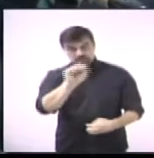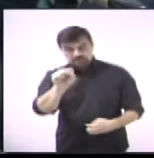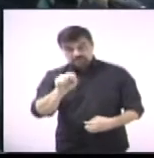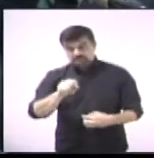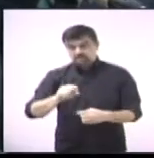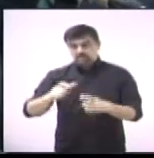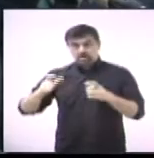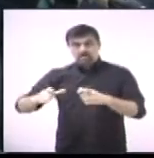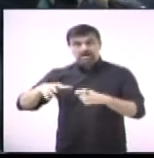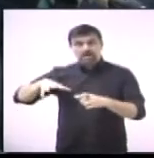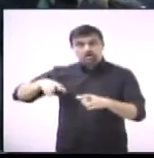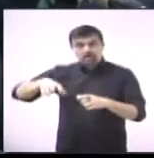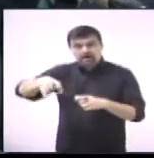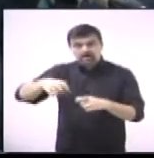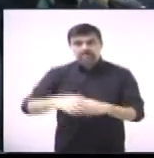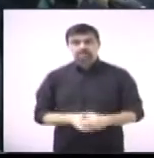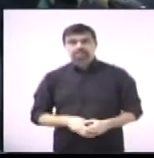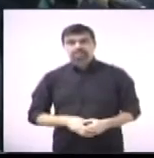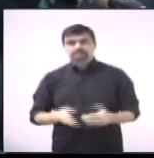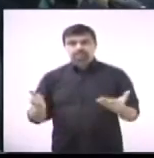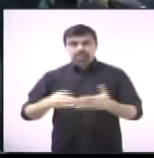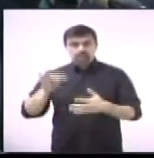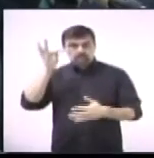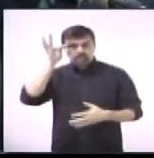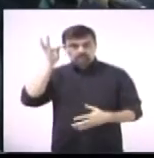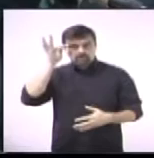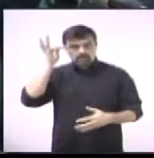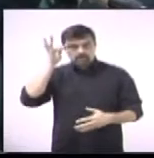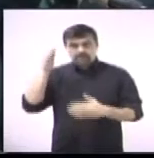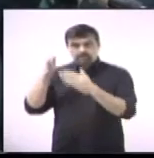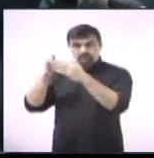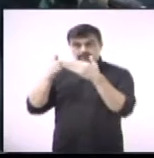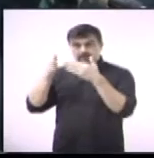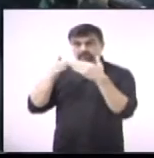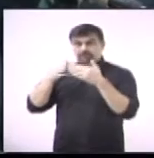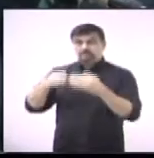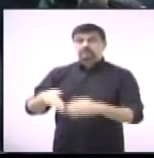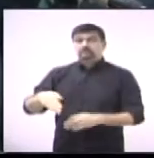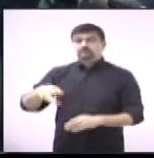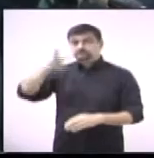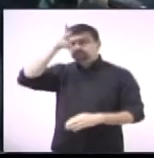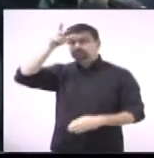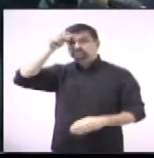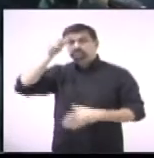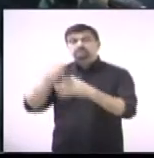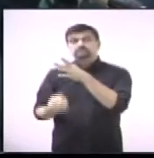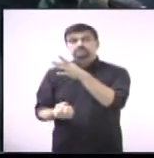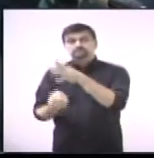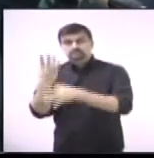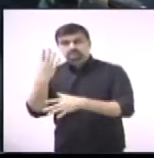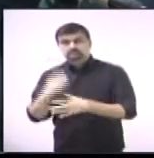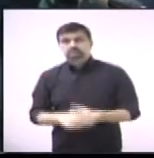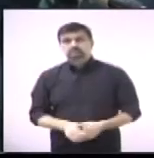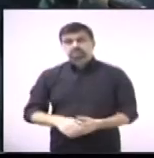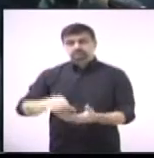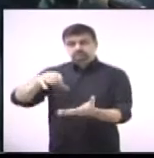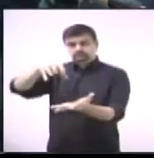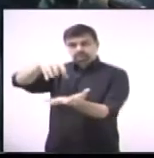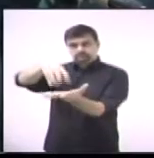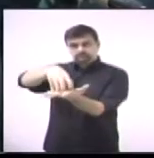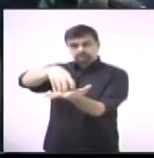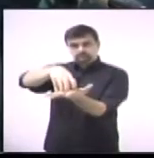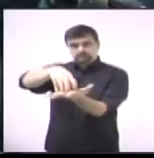365 do vereador Flávio Xavier sugere ao executivo a criação de centros